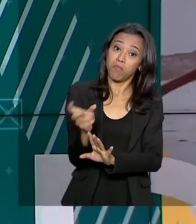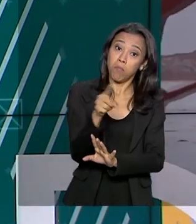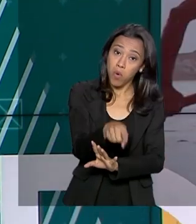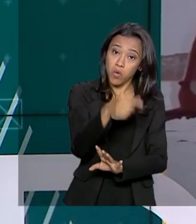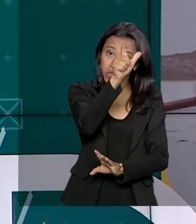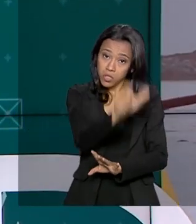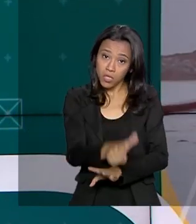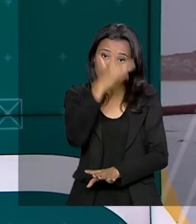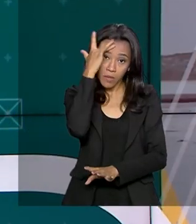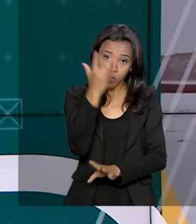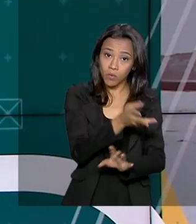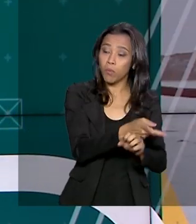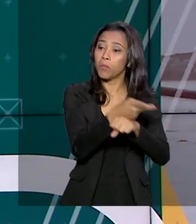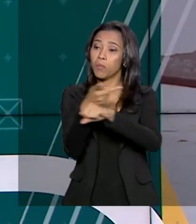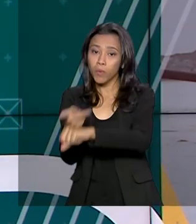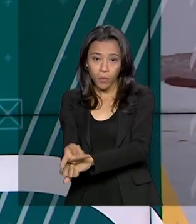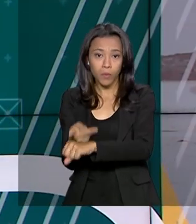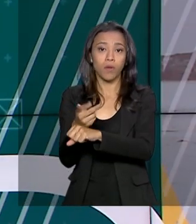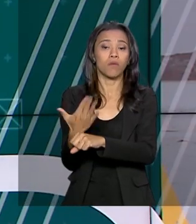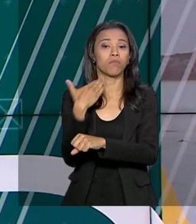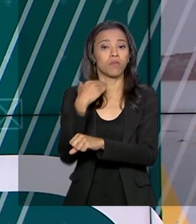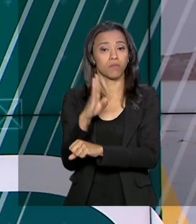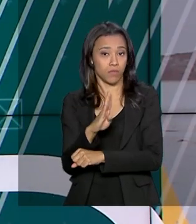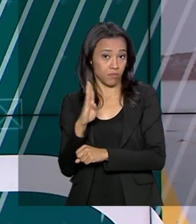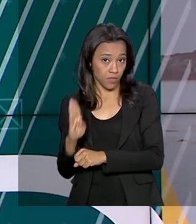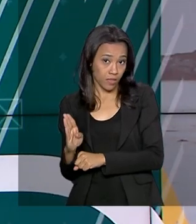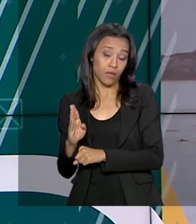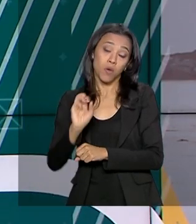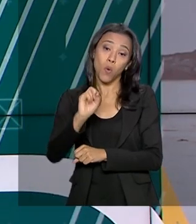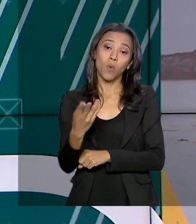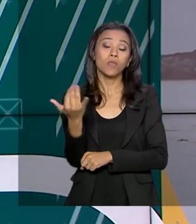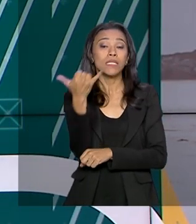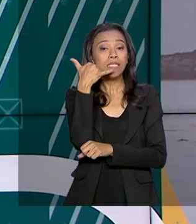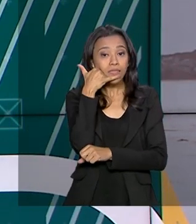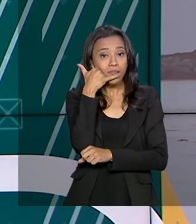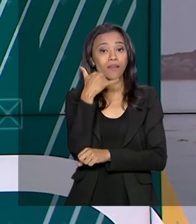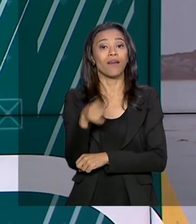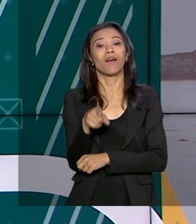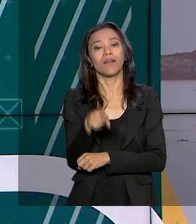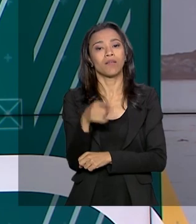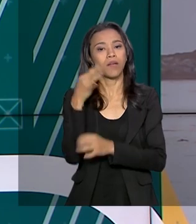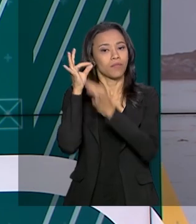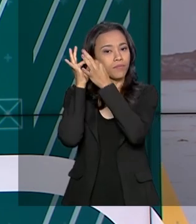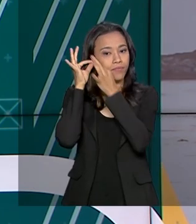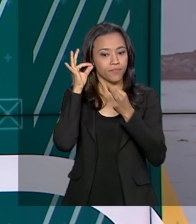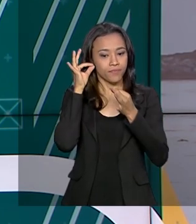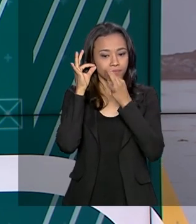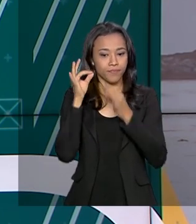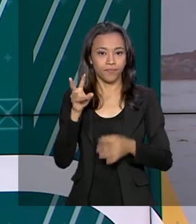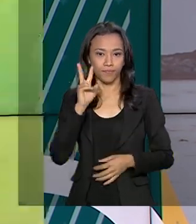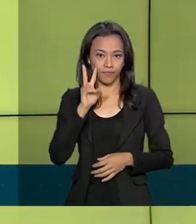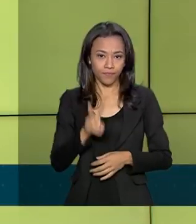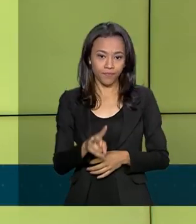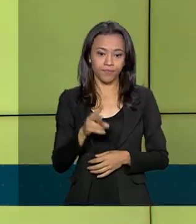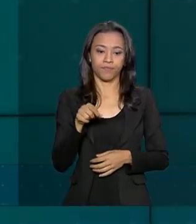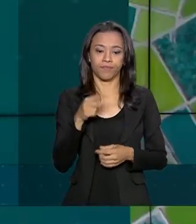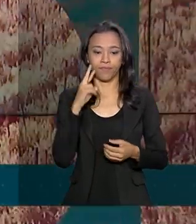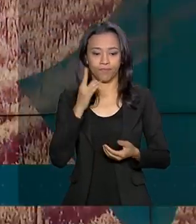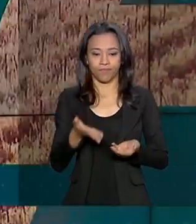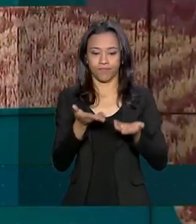ir pessoalmente a qualquer agência do Banco do Brasil ou ligar para a central de atendimento pelos telefones 4004